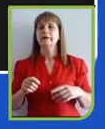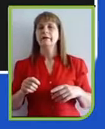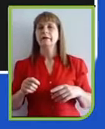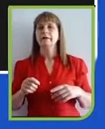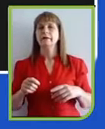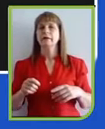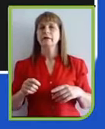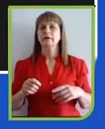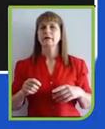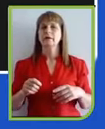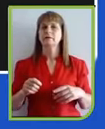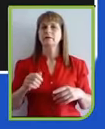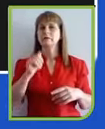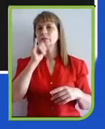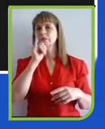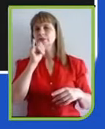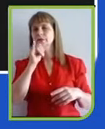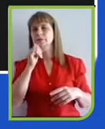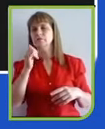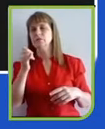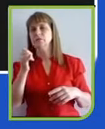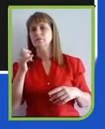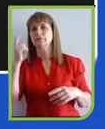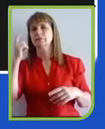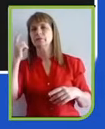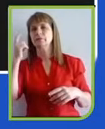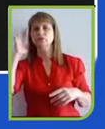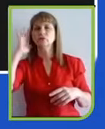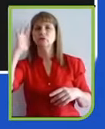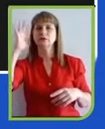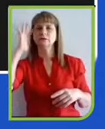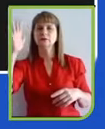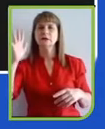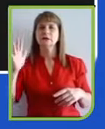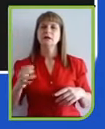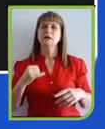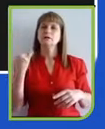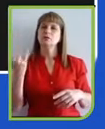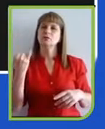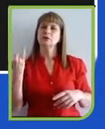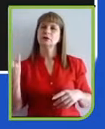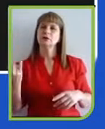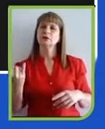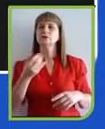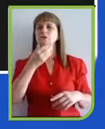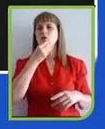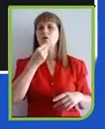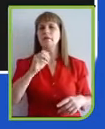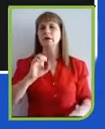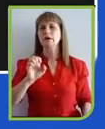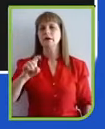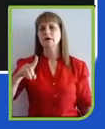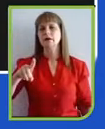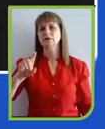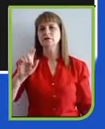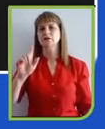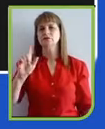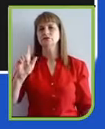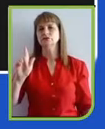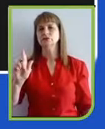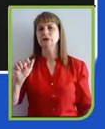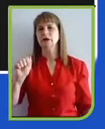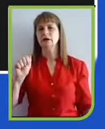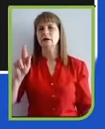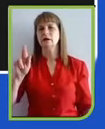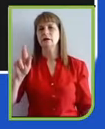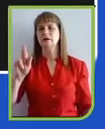Ayounos ou pensadores importantes como Edgar Mohan, que são, na verdade, pensadores humanistas, que é tirar